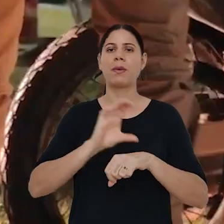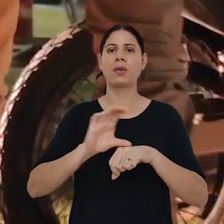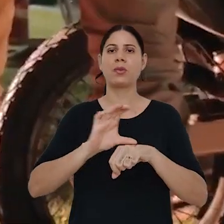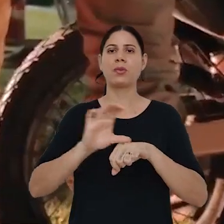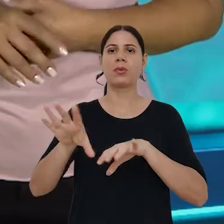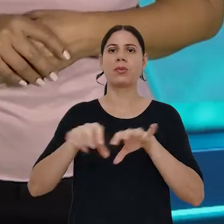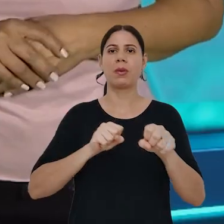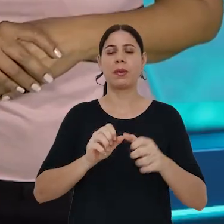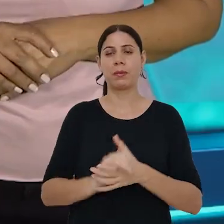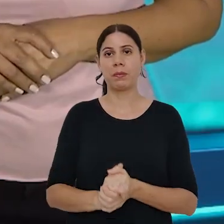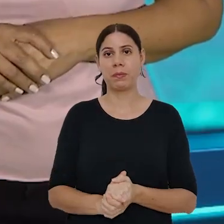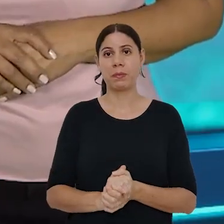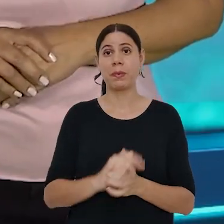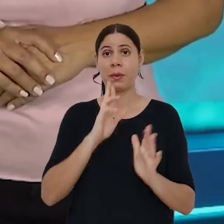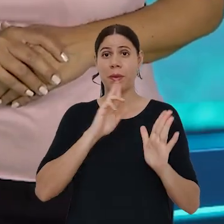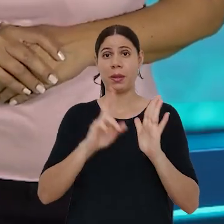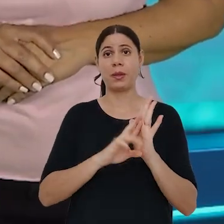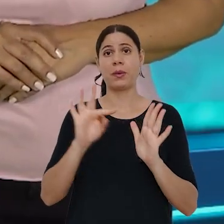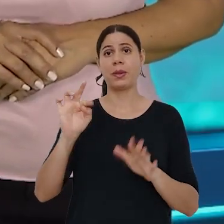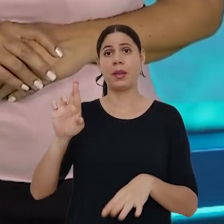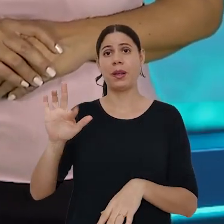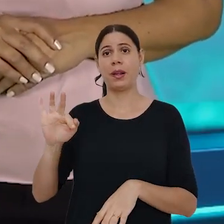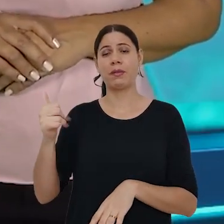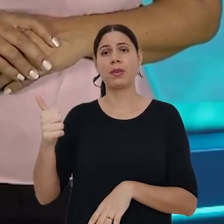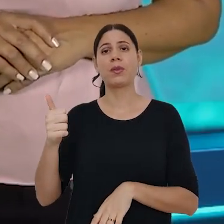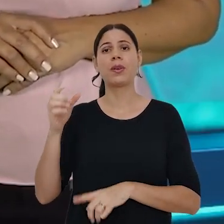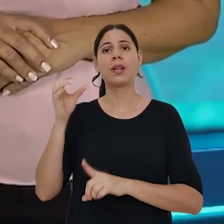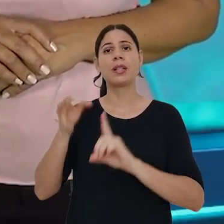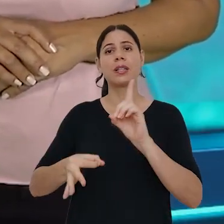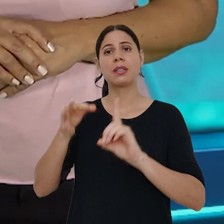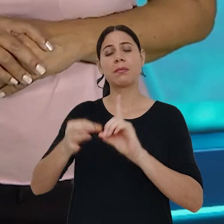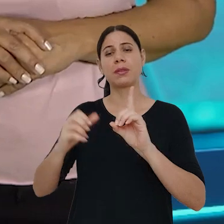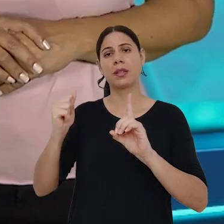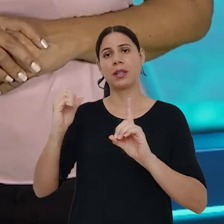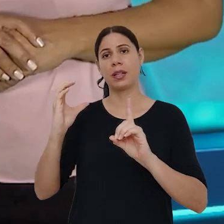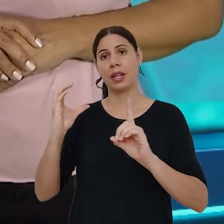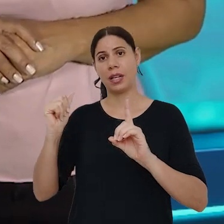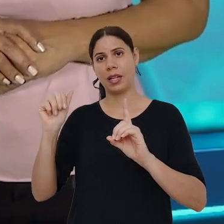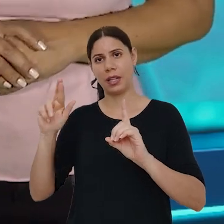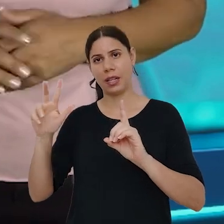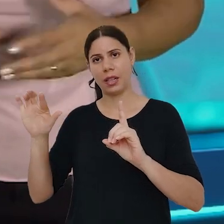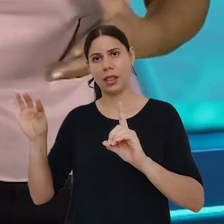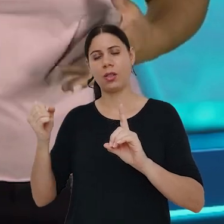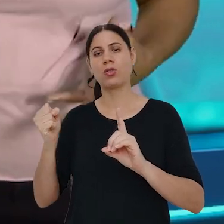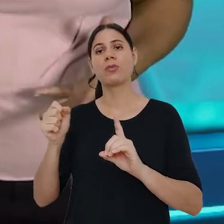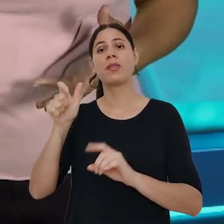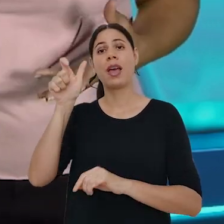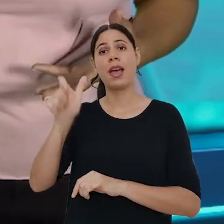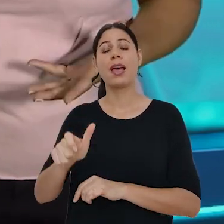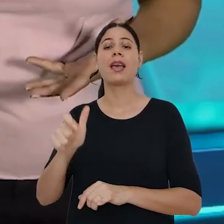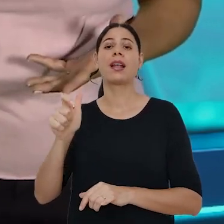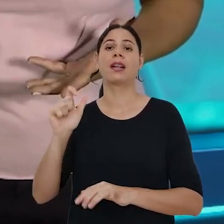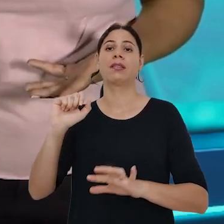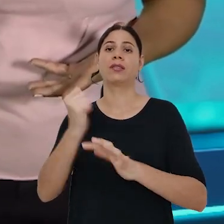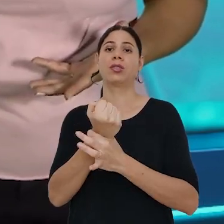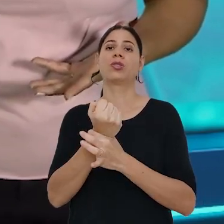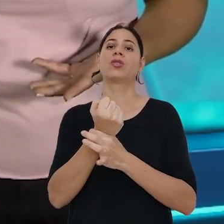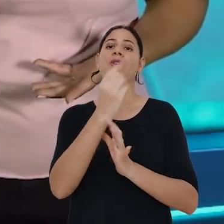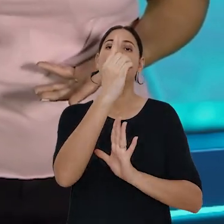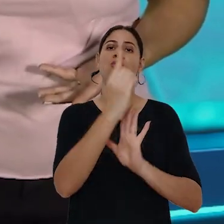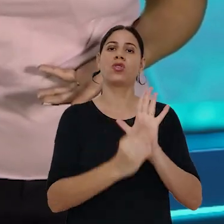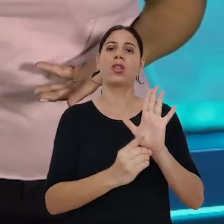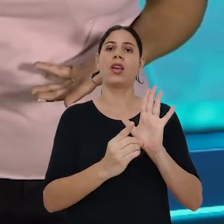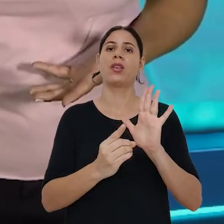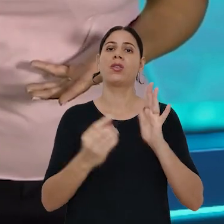de formação. Para o relator no TRF1, desembargador federal Carlos Augusto Pires Brandão, a candidata garantiu o direito de